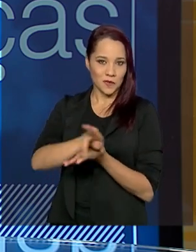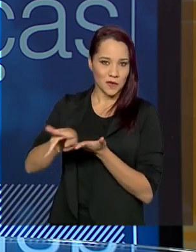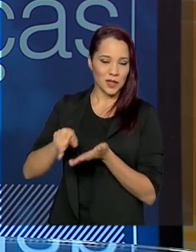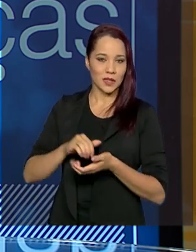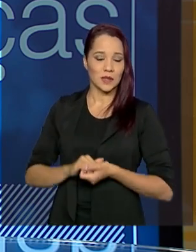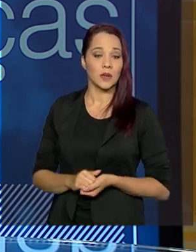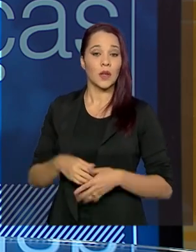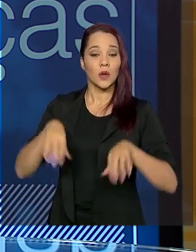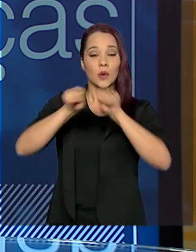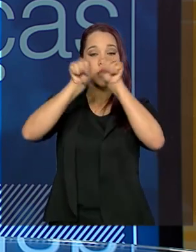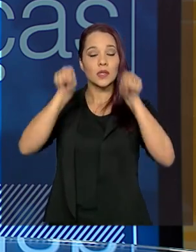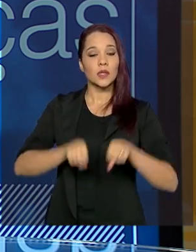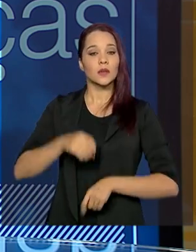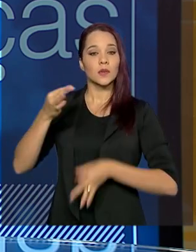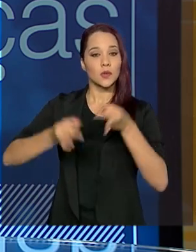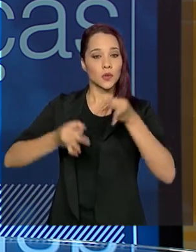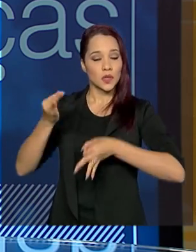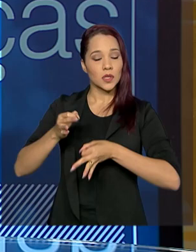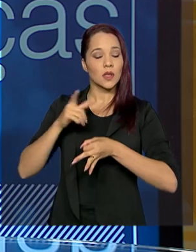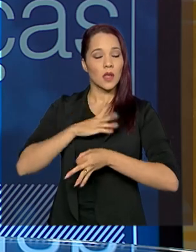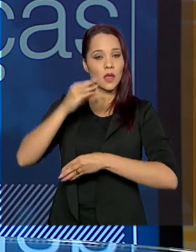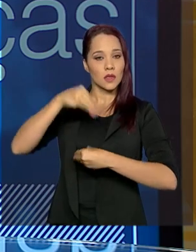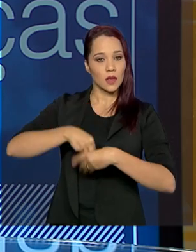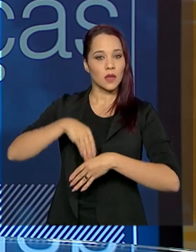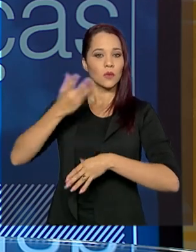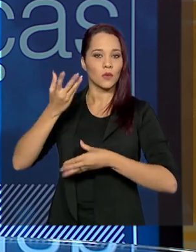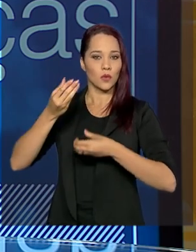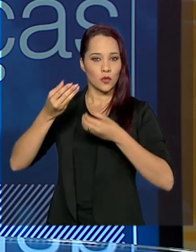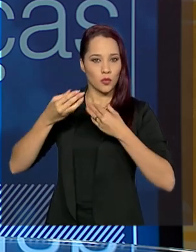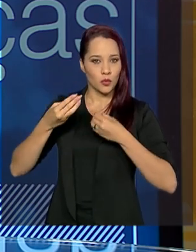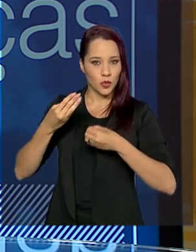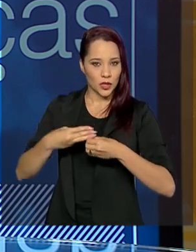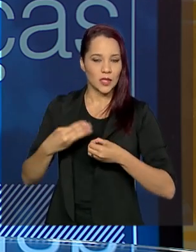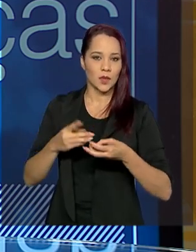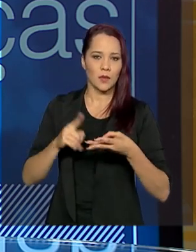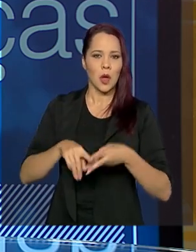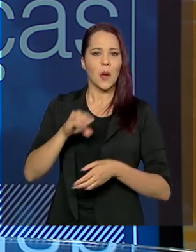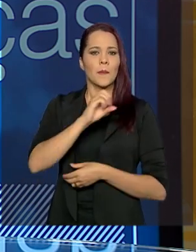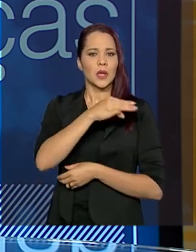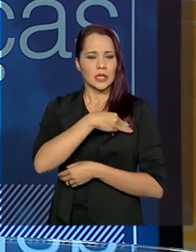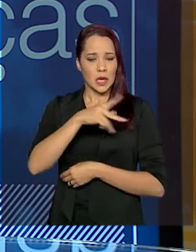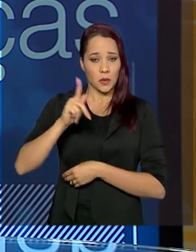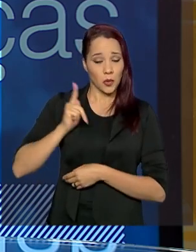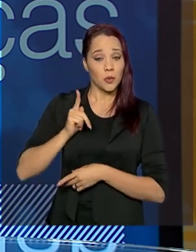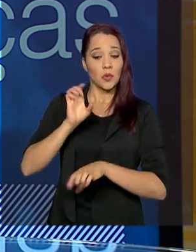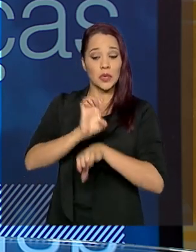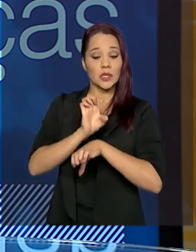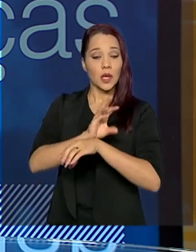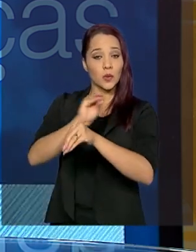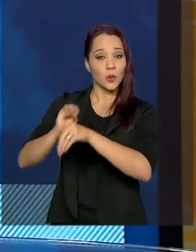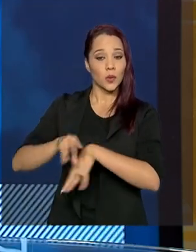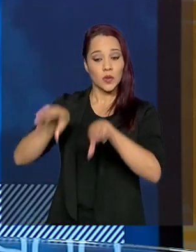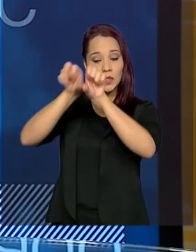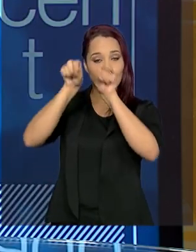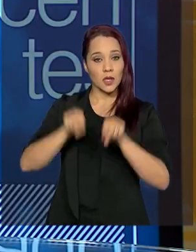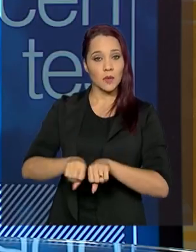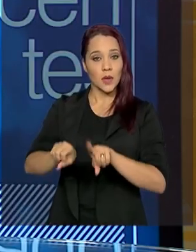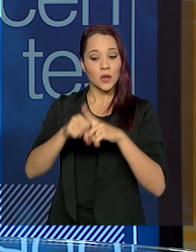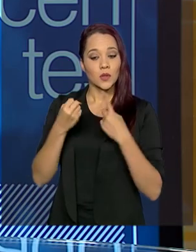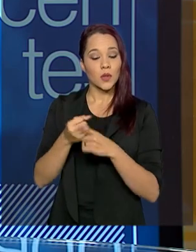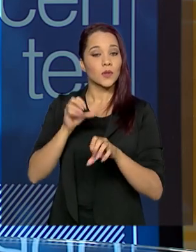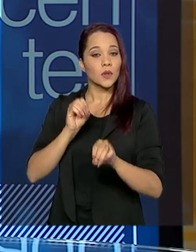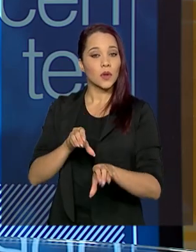O sistema de justiça está nos municípios, o ministério público, os estados cuidam, por exemplo, do sistema sócio-educativo,